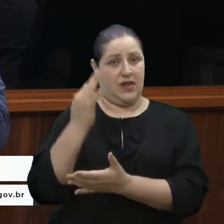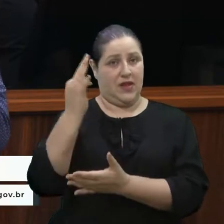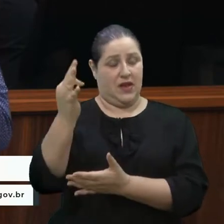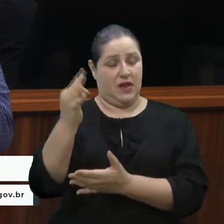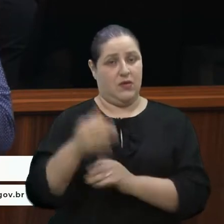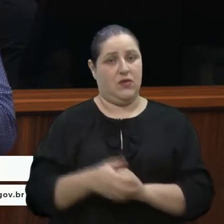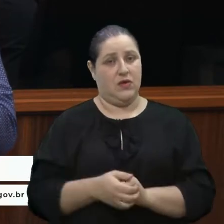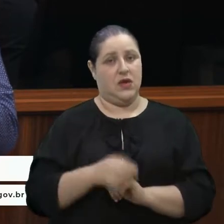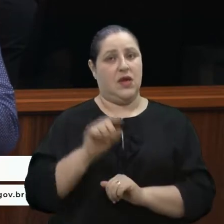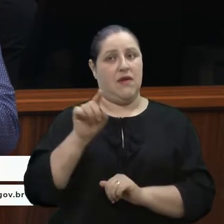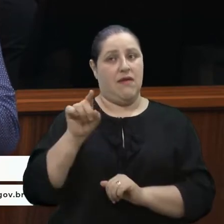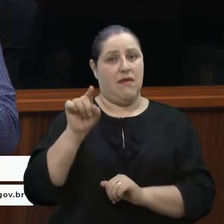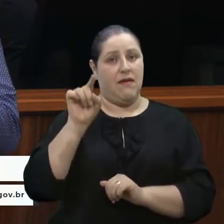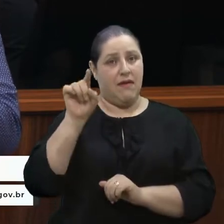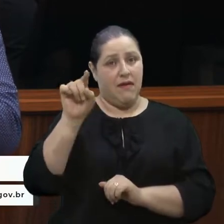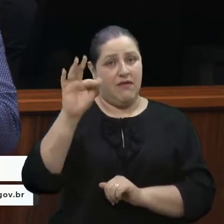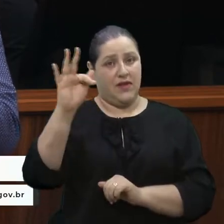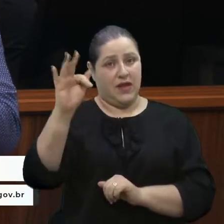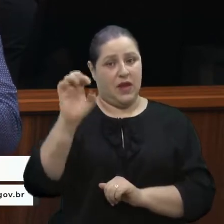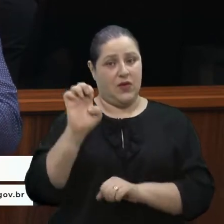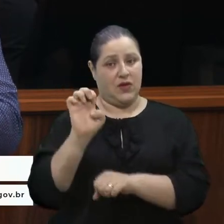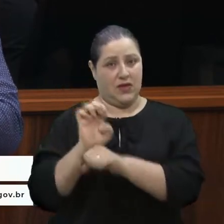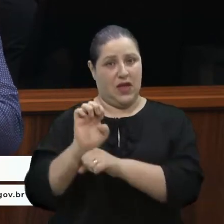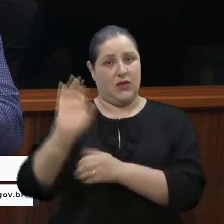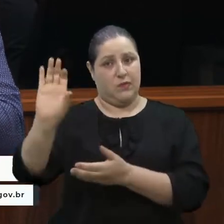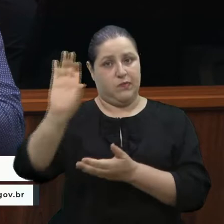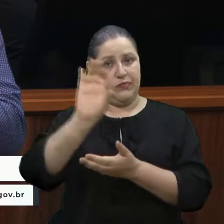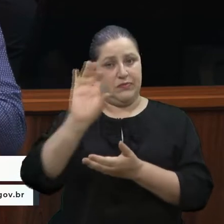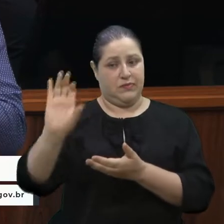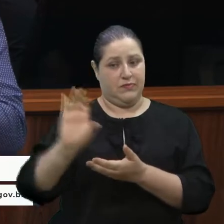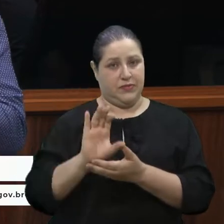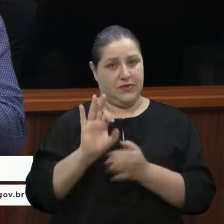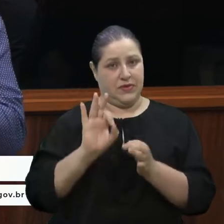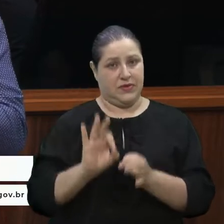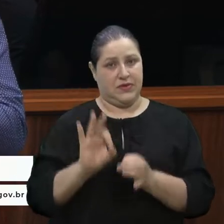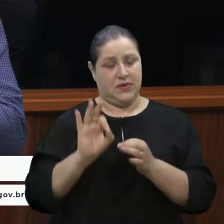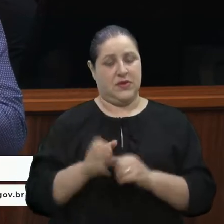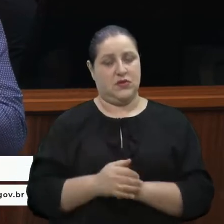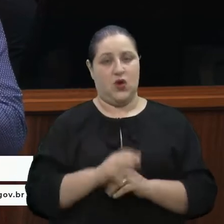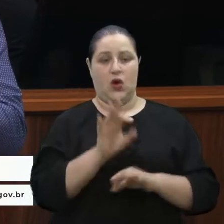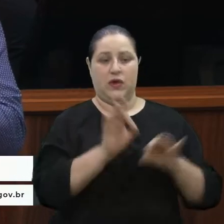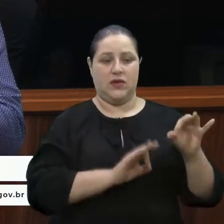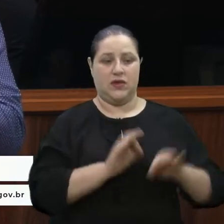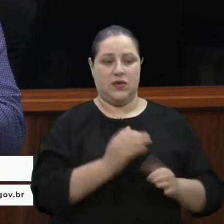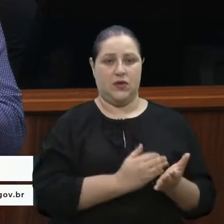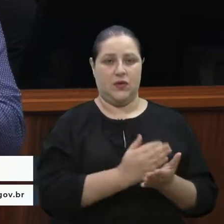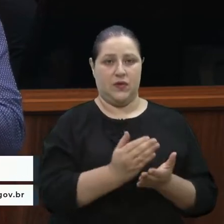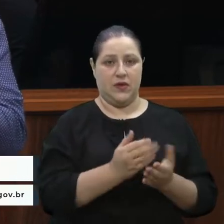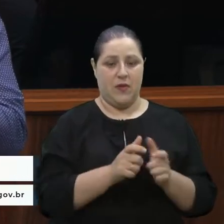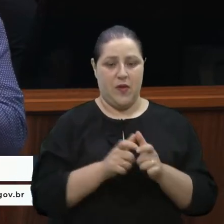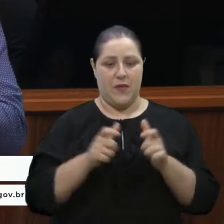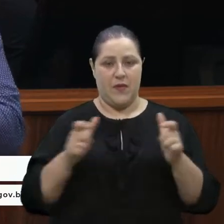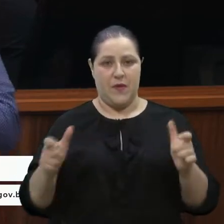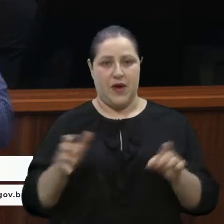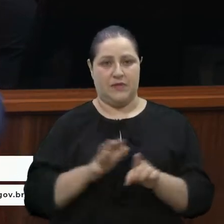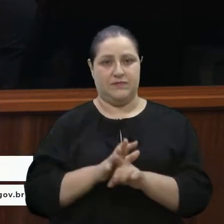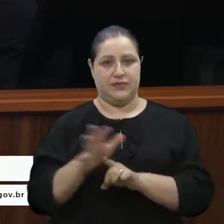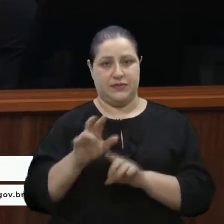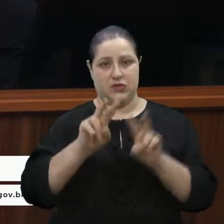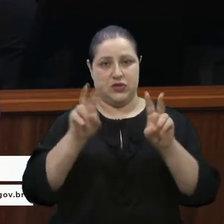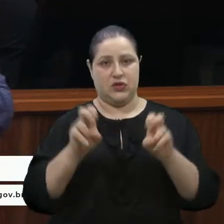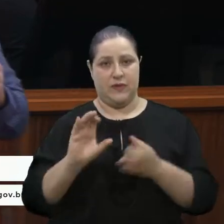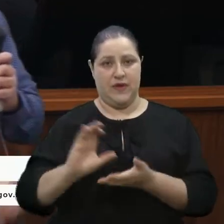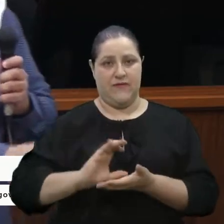façam investimentos devidos. A regularização começou. A demanda vai aumentar muito no que se refere aos